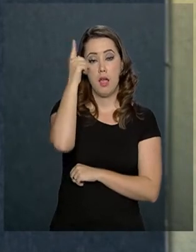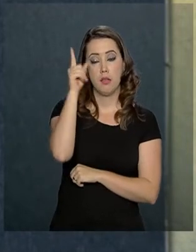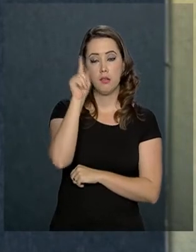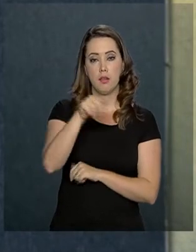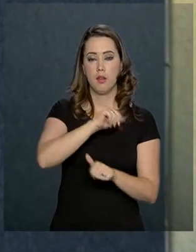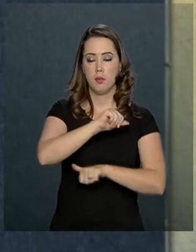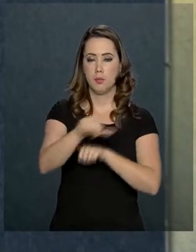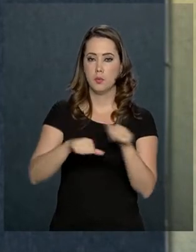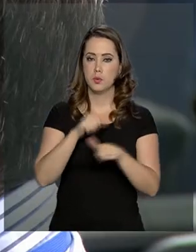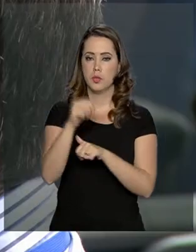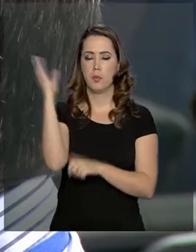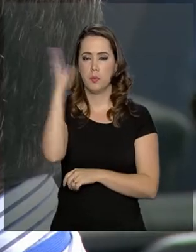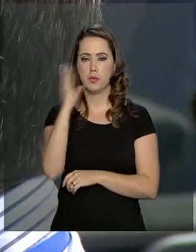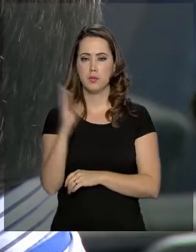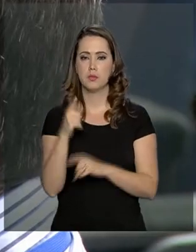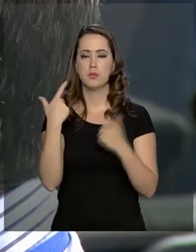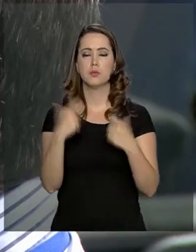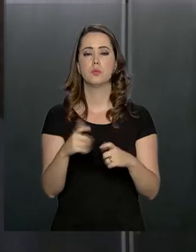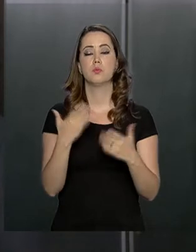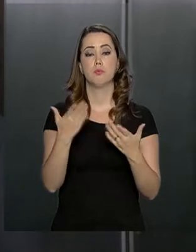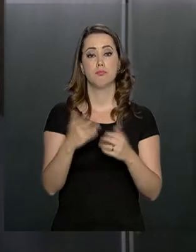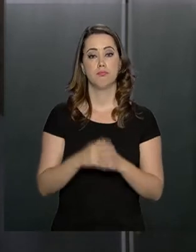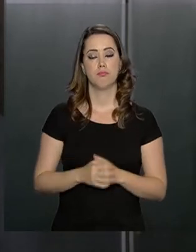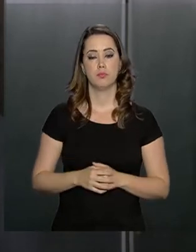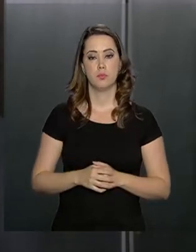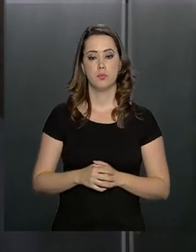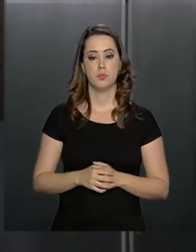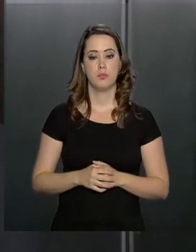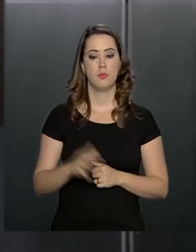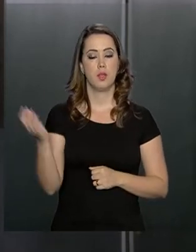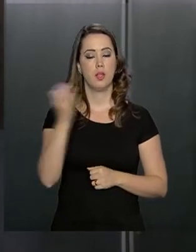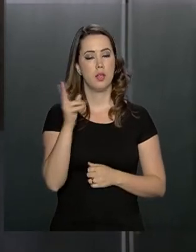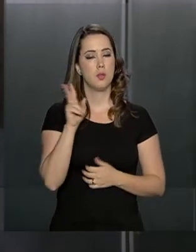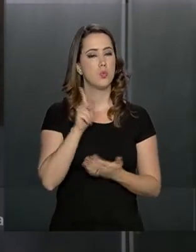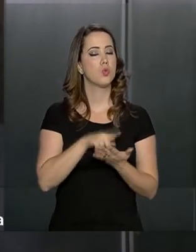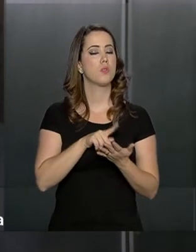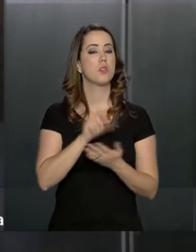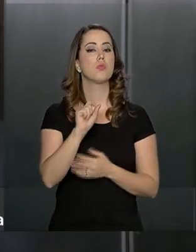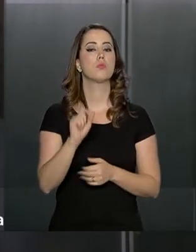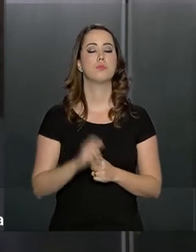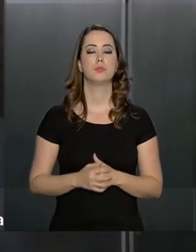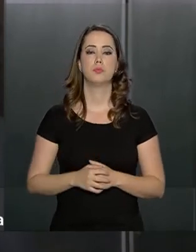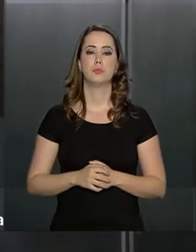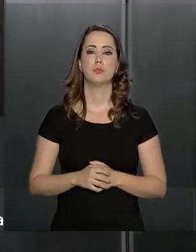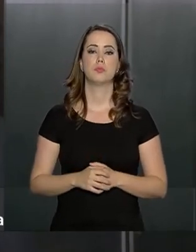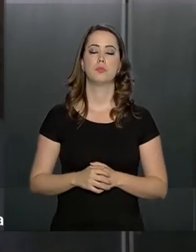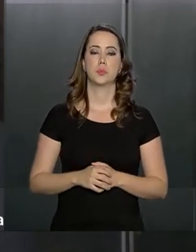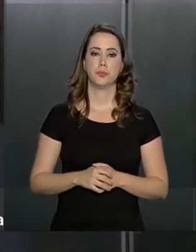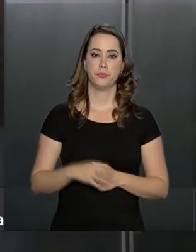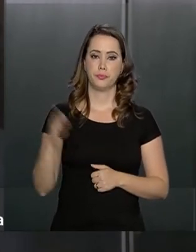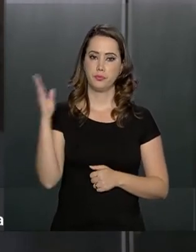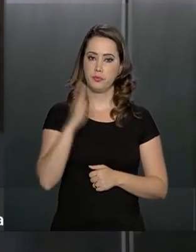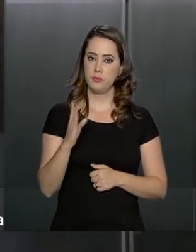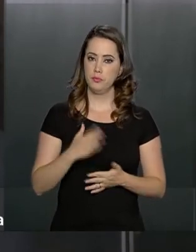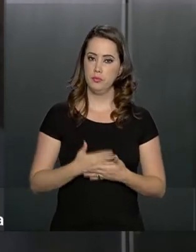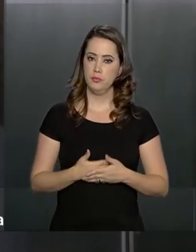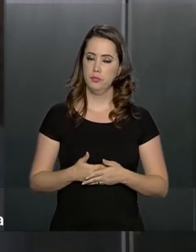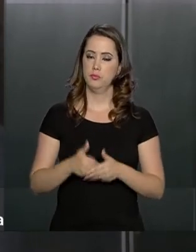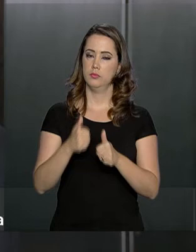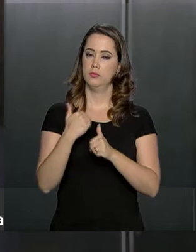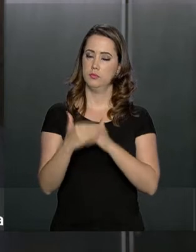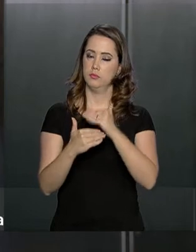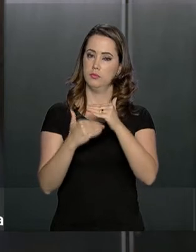mudar a colocação do Brasil nesse ranking. Queremos verdadeiramente que o Brasil melhore o seu ranking